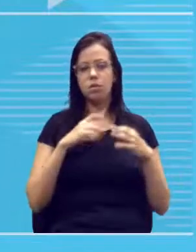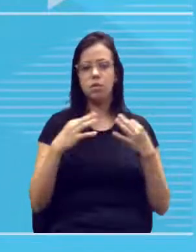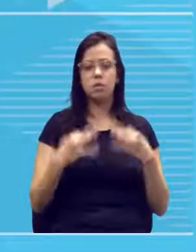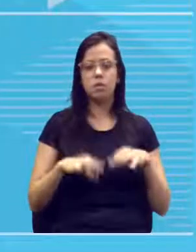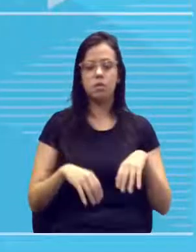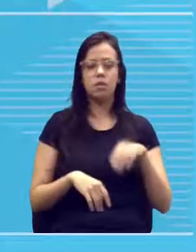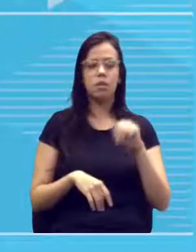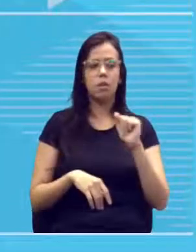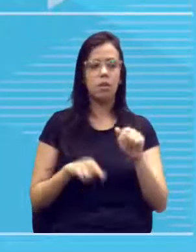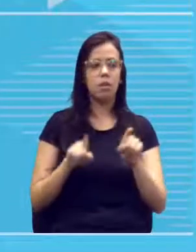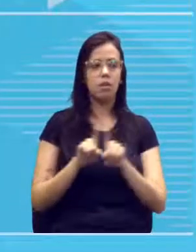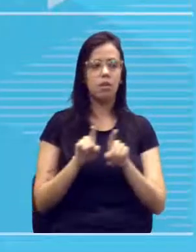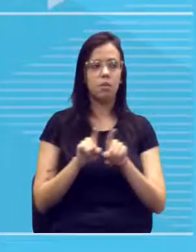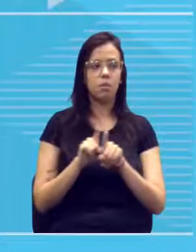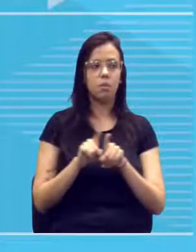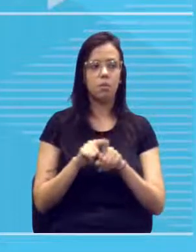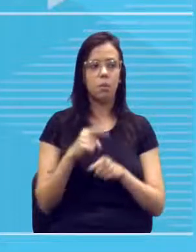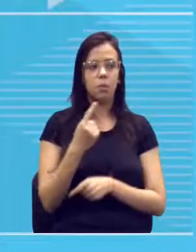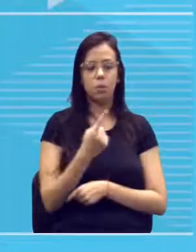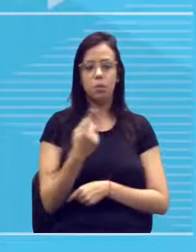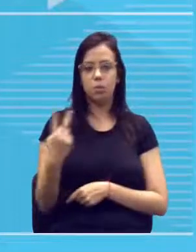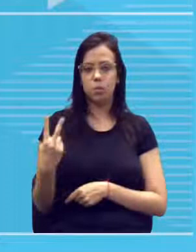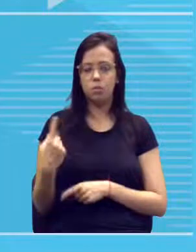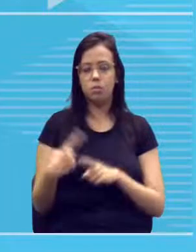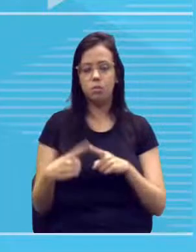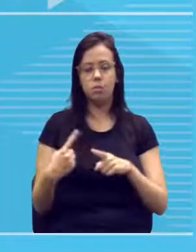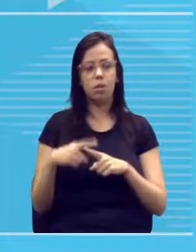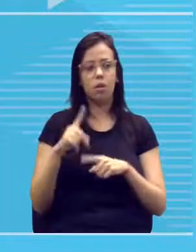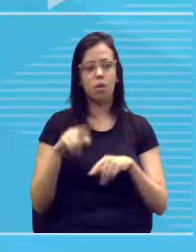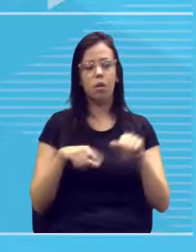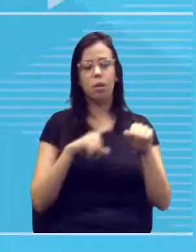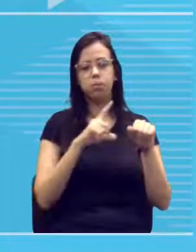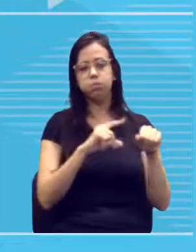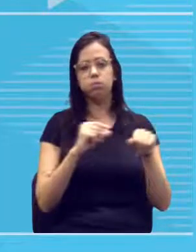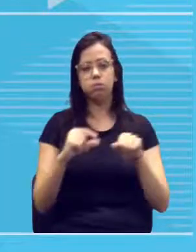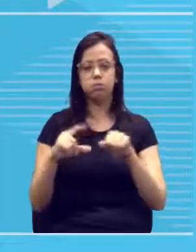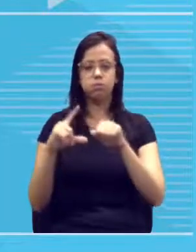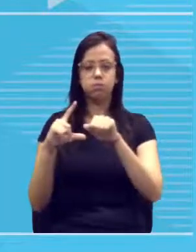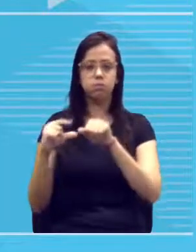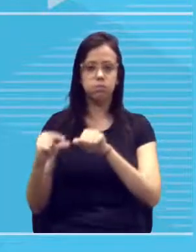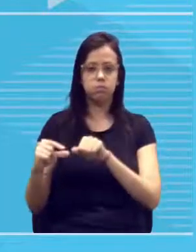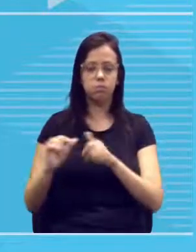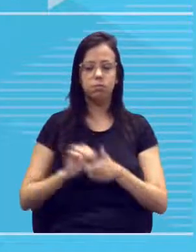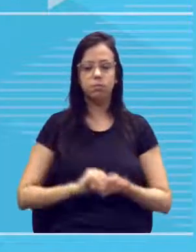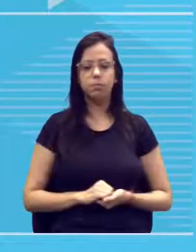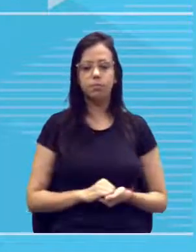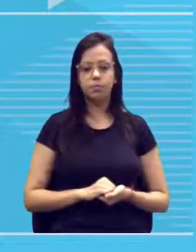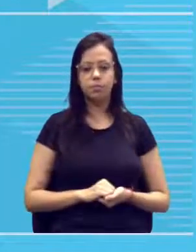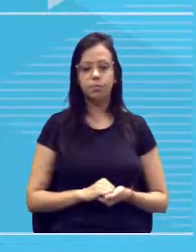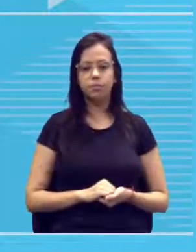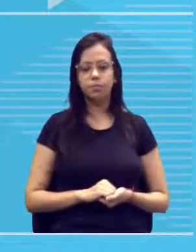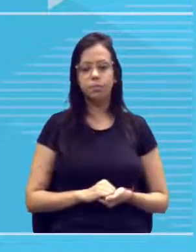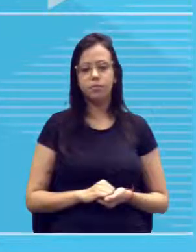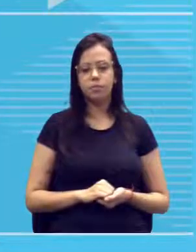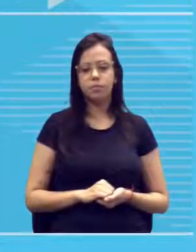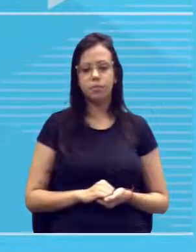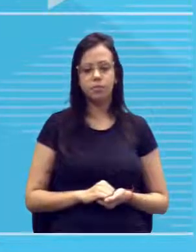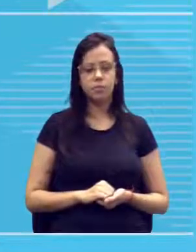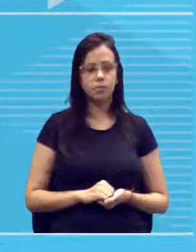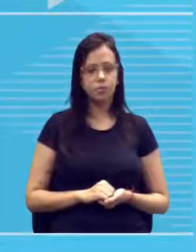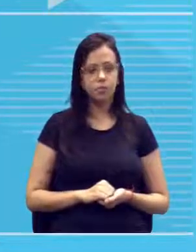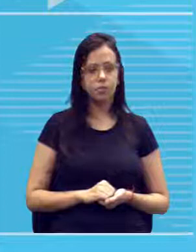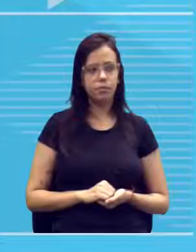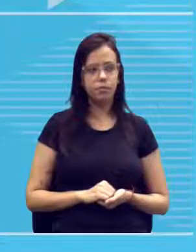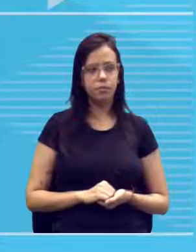do um e do dois, que um e dois é azão, azinho, azão, azinho. Então, ó, um eu sei, dois eu sei, quatro eu sei,